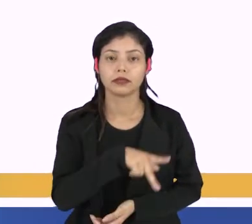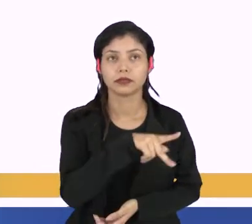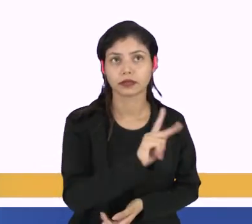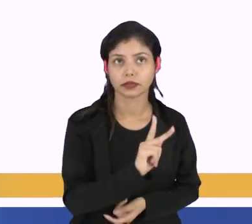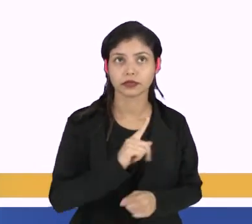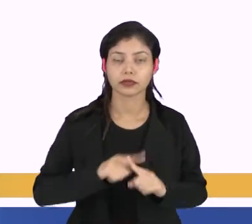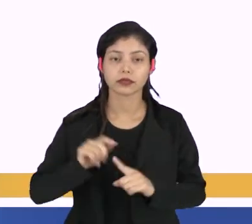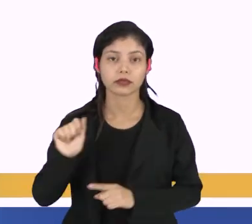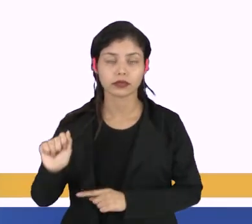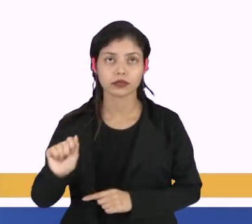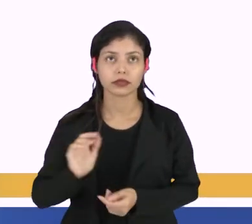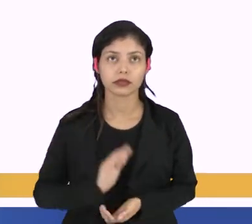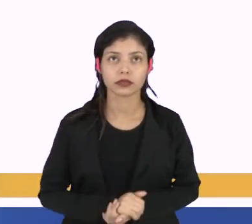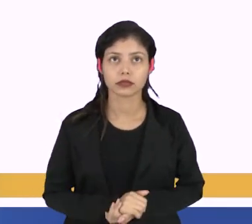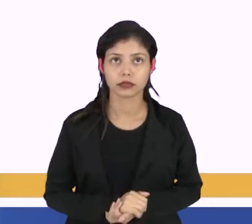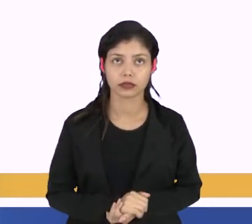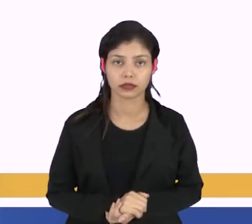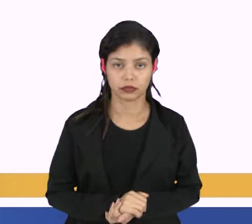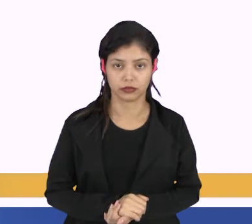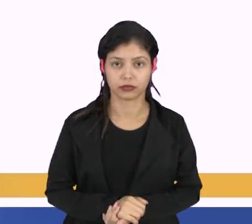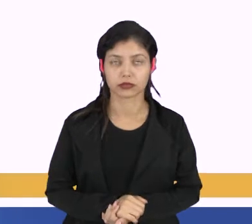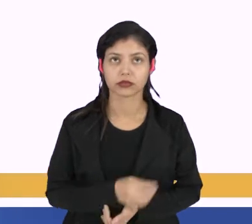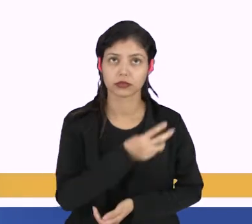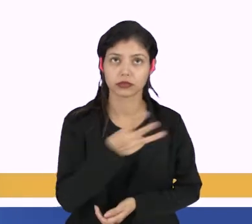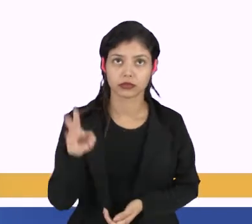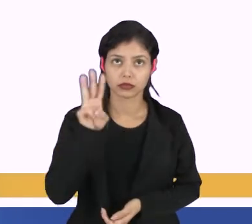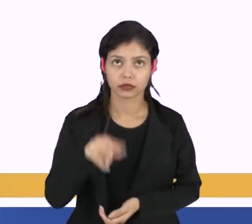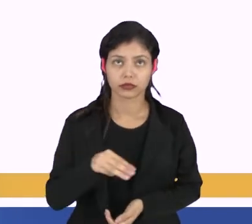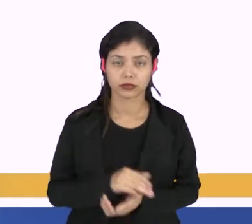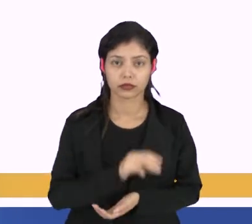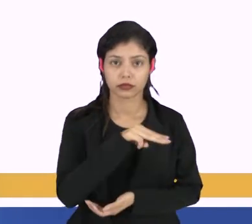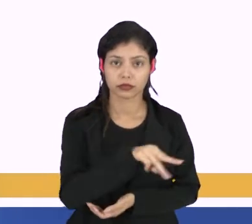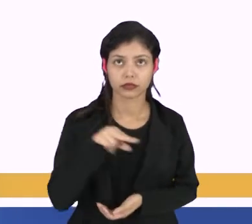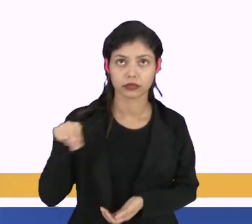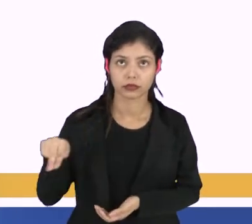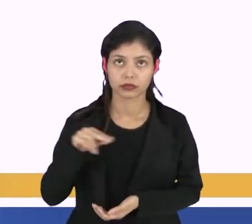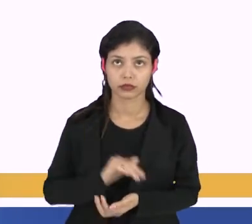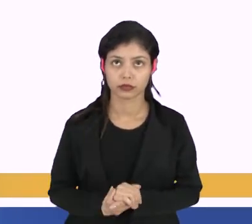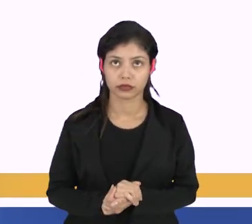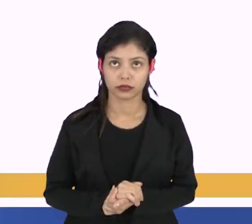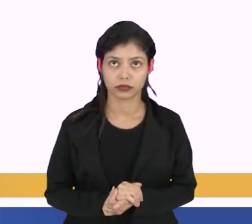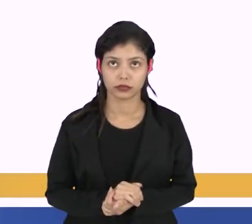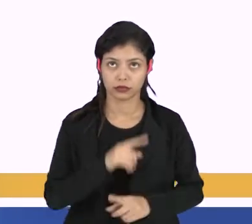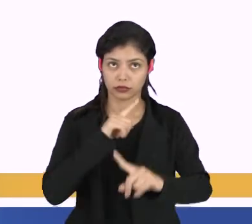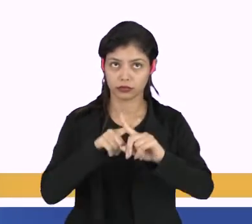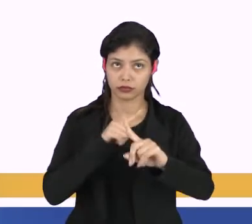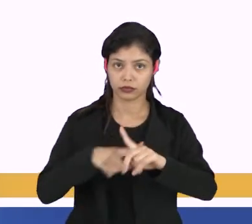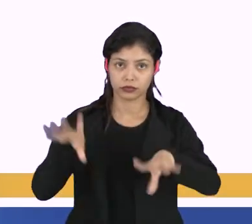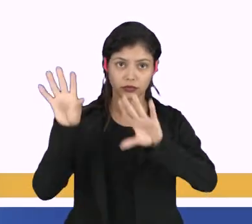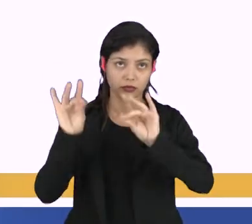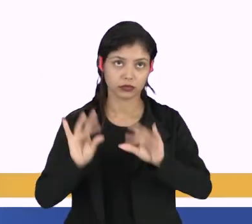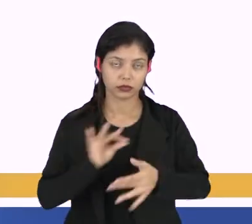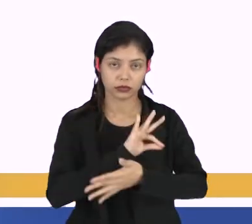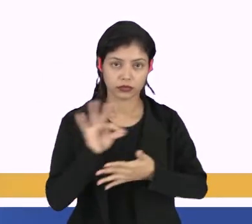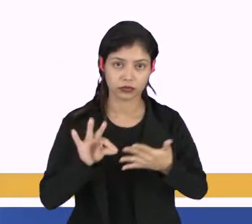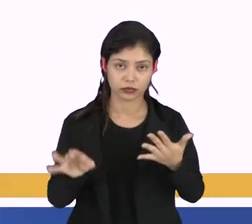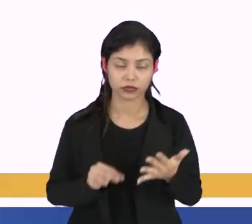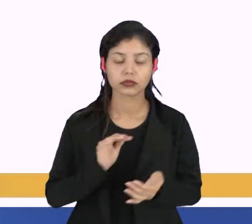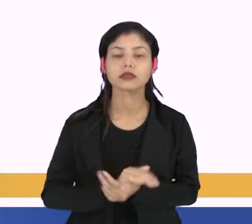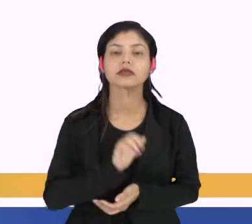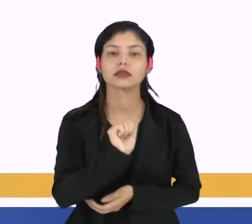indicada K vezes A, é uma matriz do tipo N por N, indicada pela multiplicação de cada